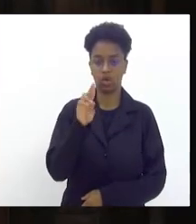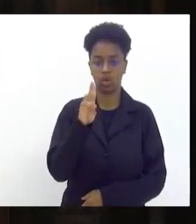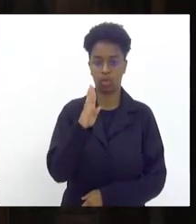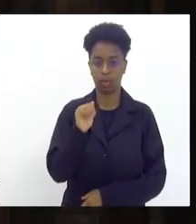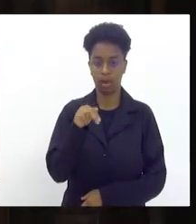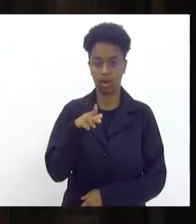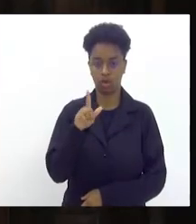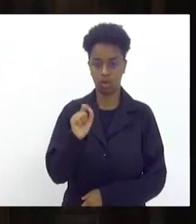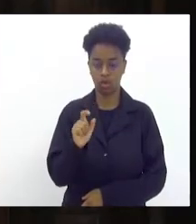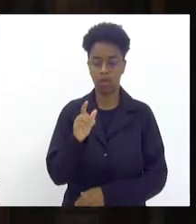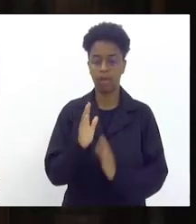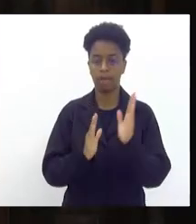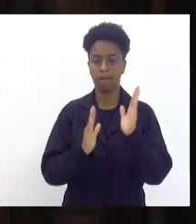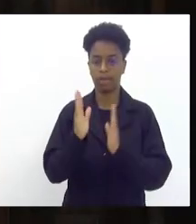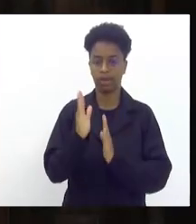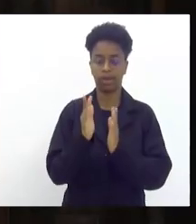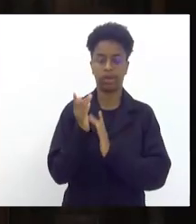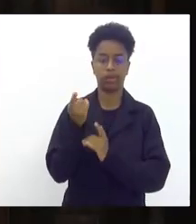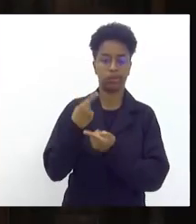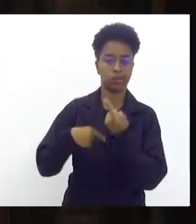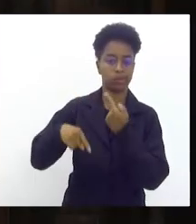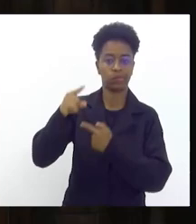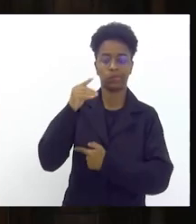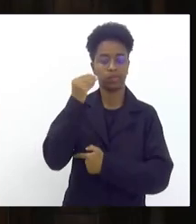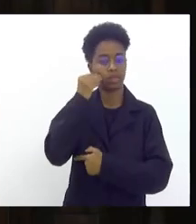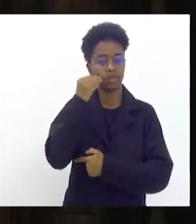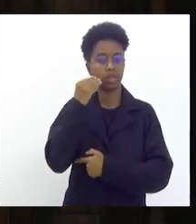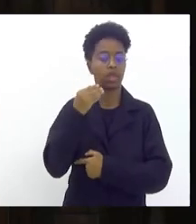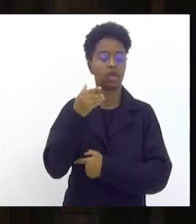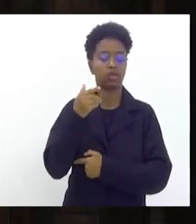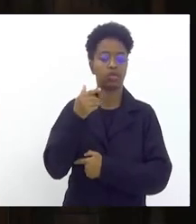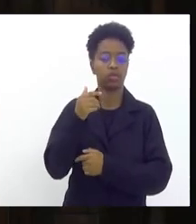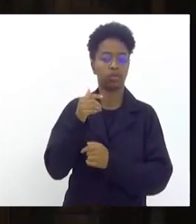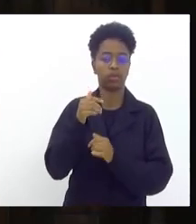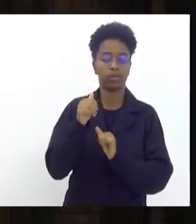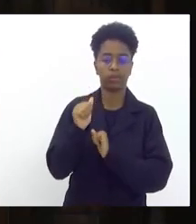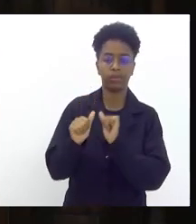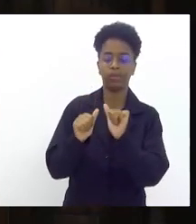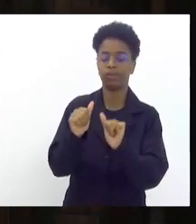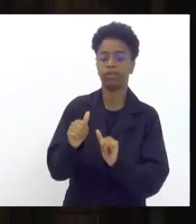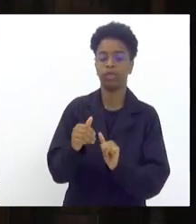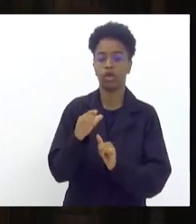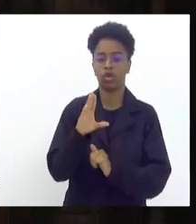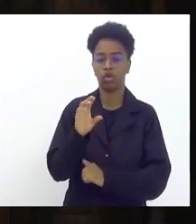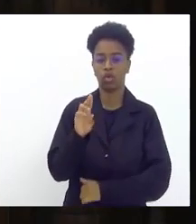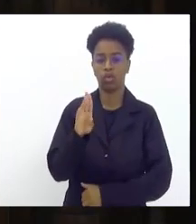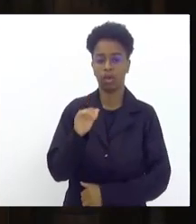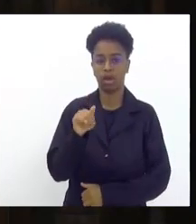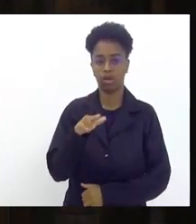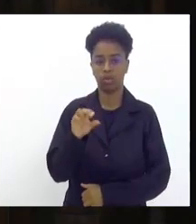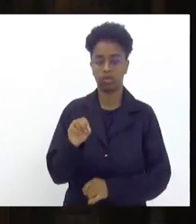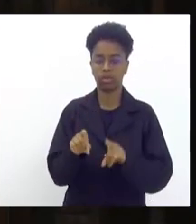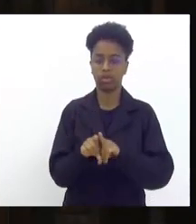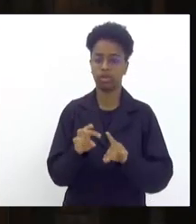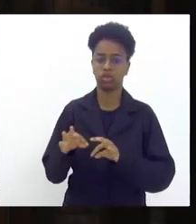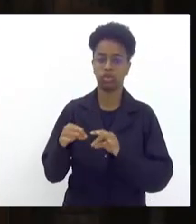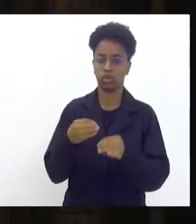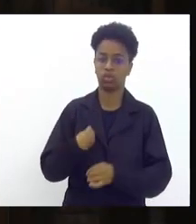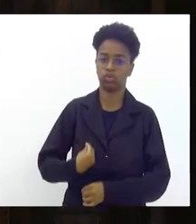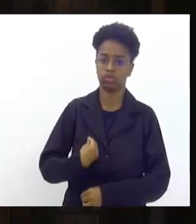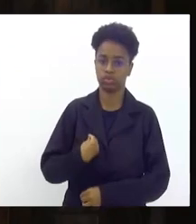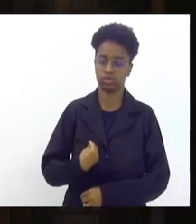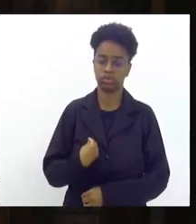está de recuperação e de resgate da Cubango e a todos e todas aqui presentes meus companheiros de